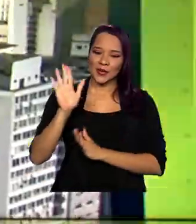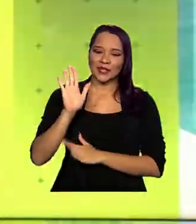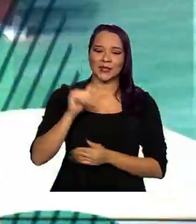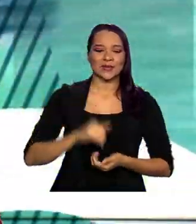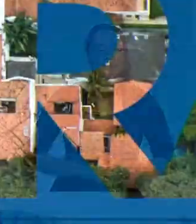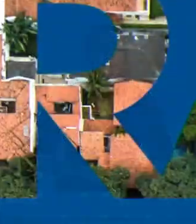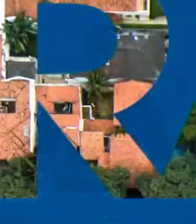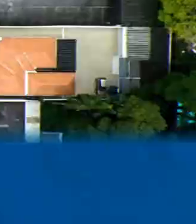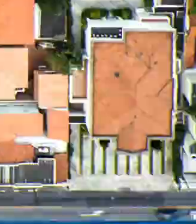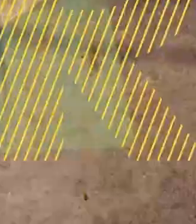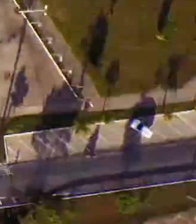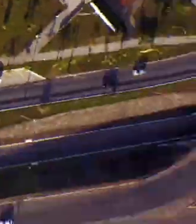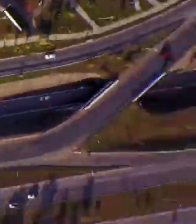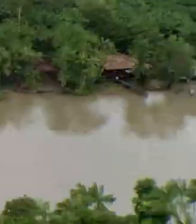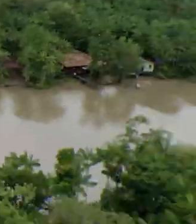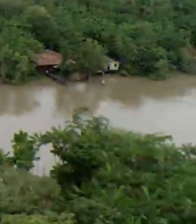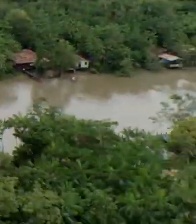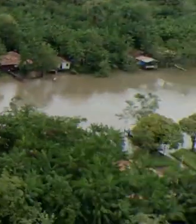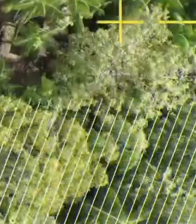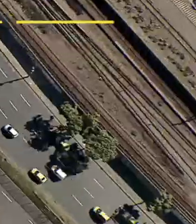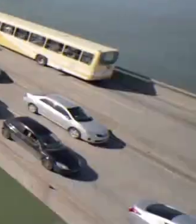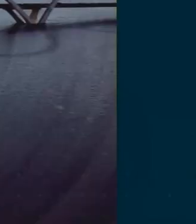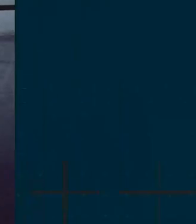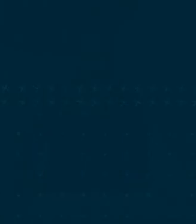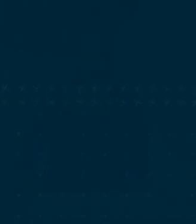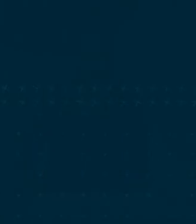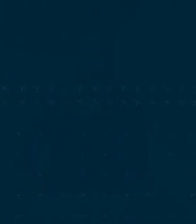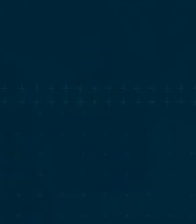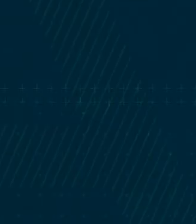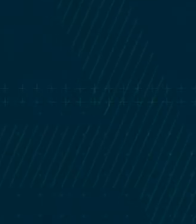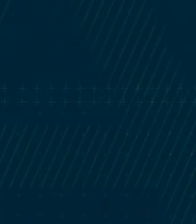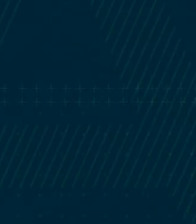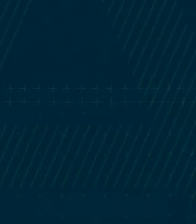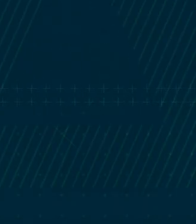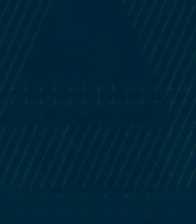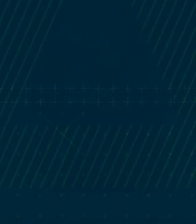edição. Legenda Zanotto